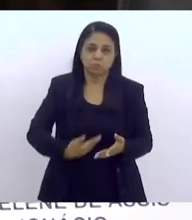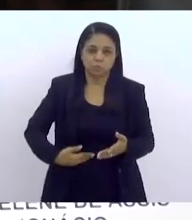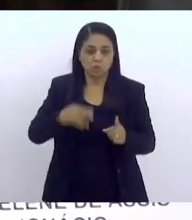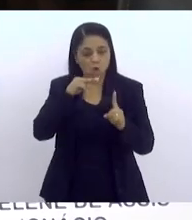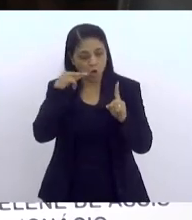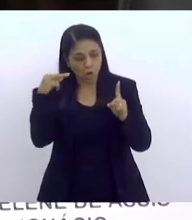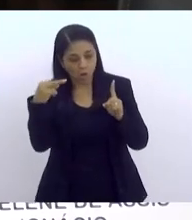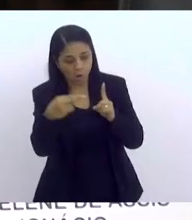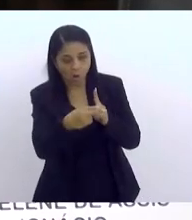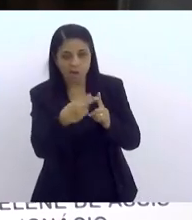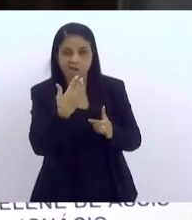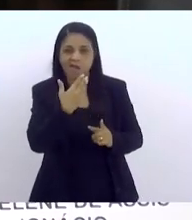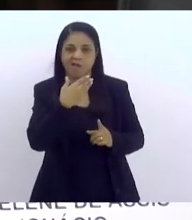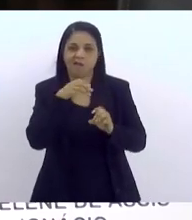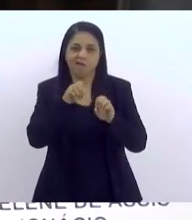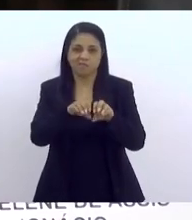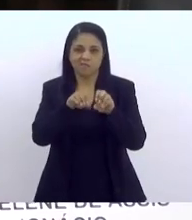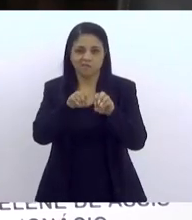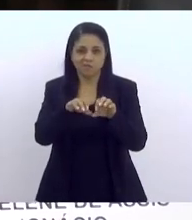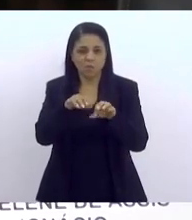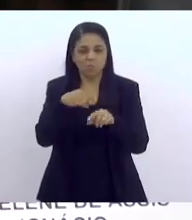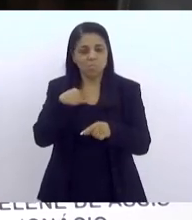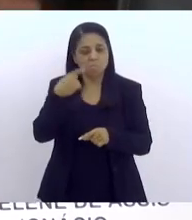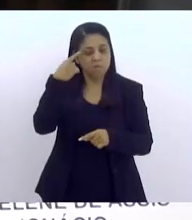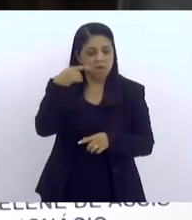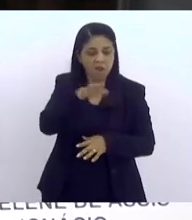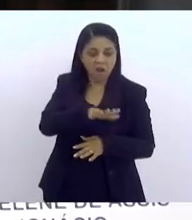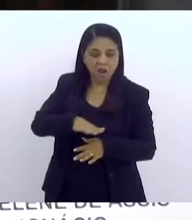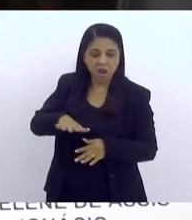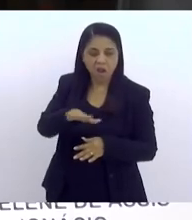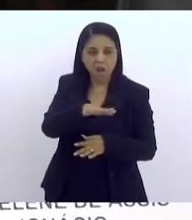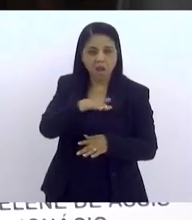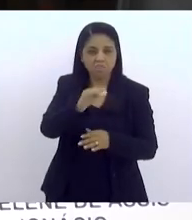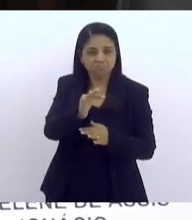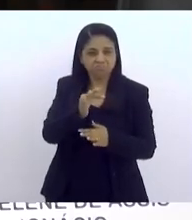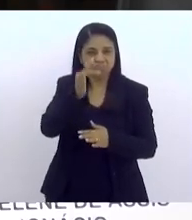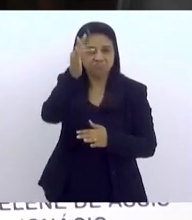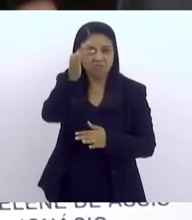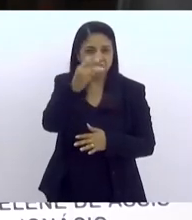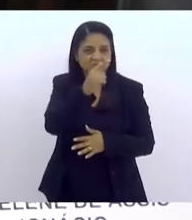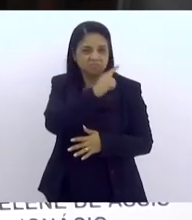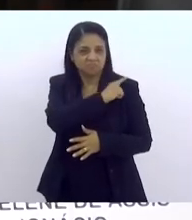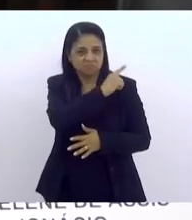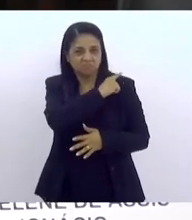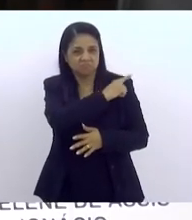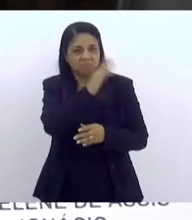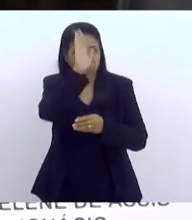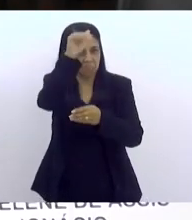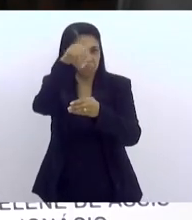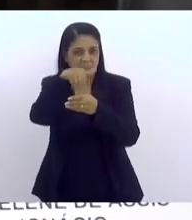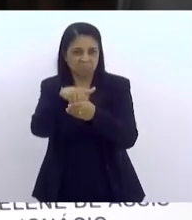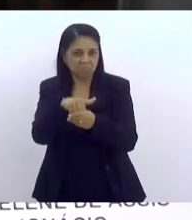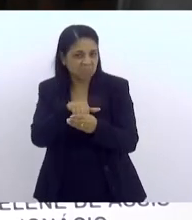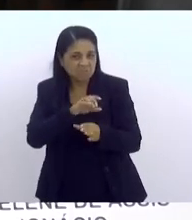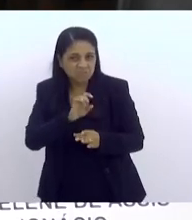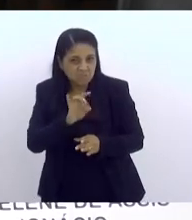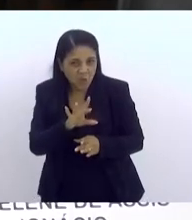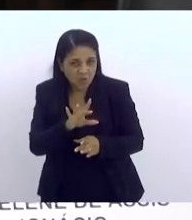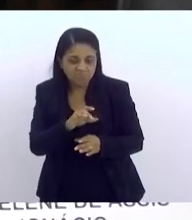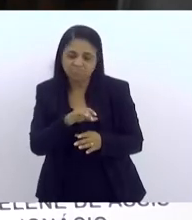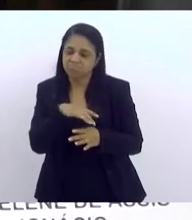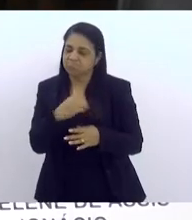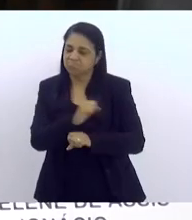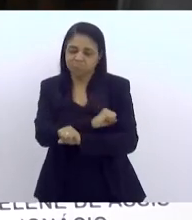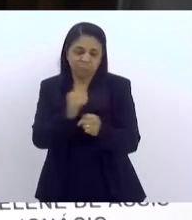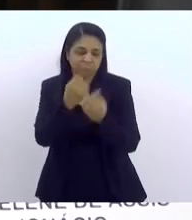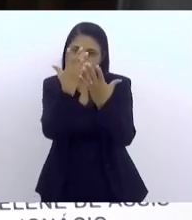e pensam ela somente como um campo de possibilidade para a próxima gestão, para uma próxima pleita eleitoral, eu acho que não dá mais para a